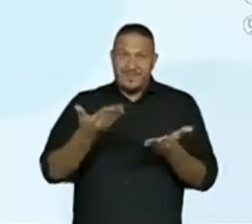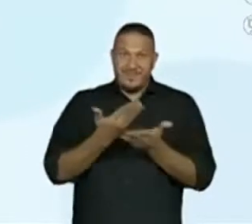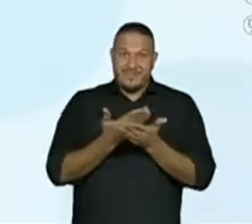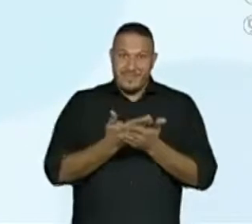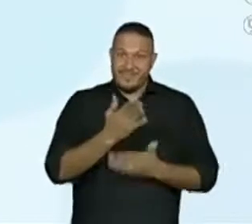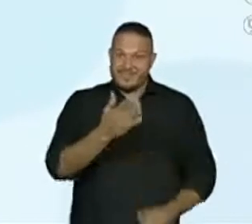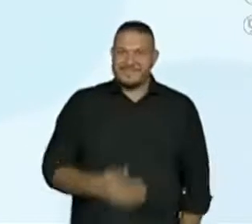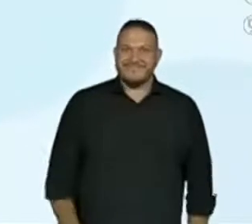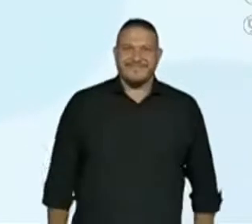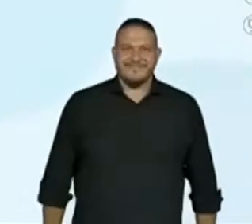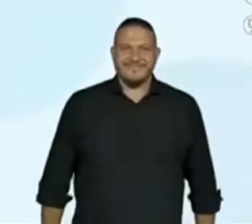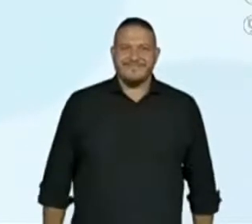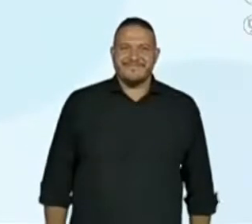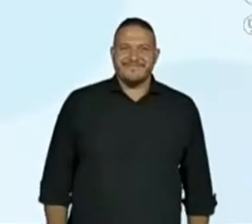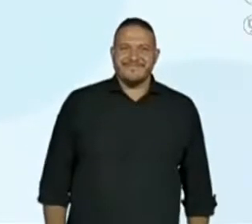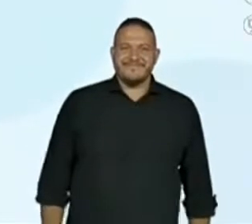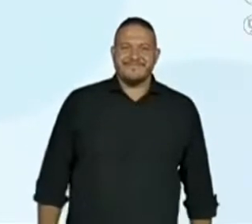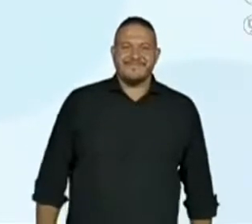adiante.